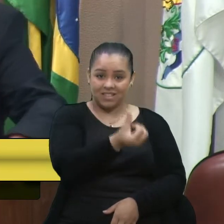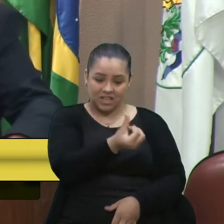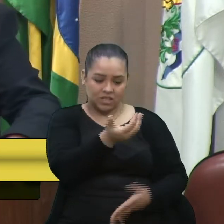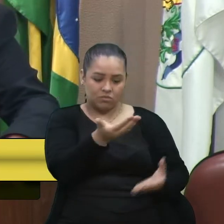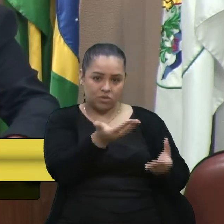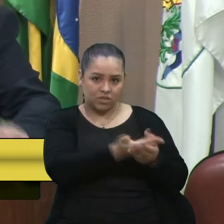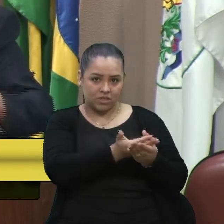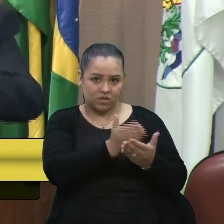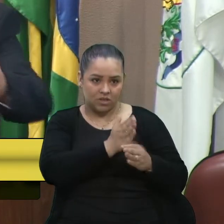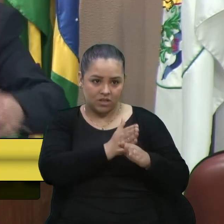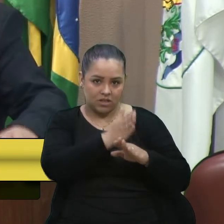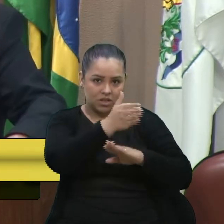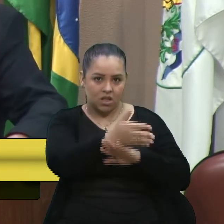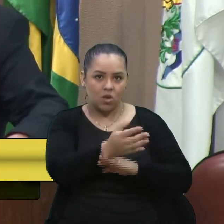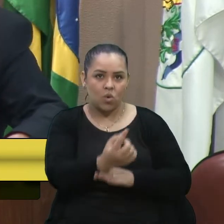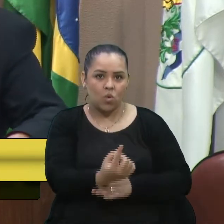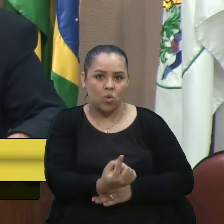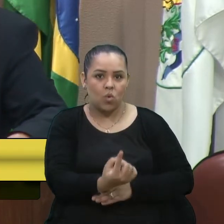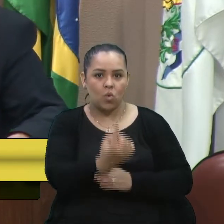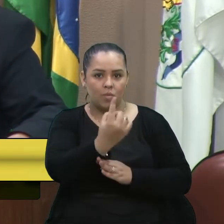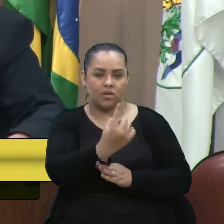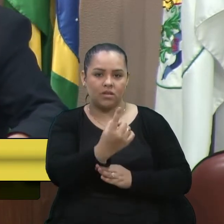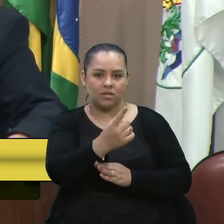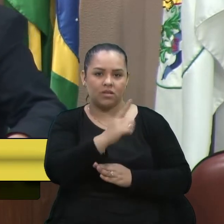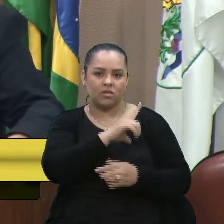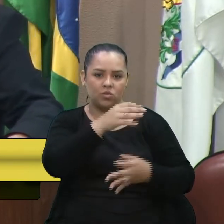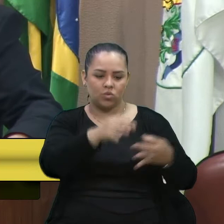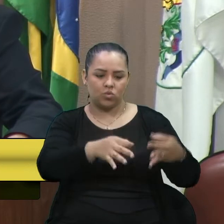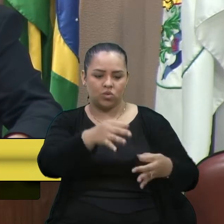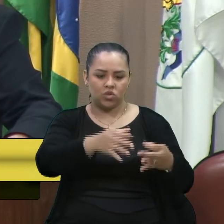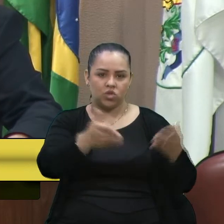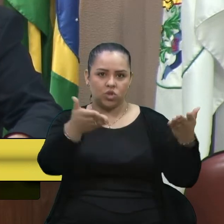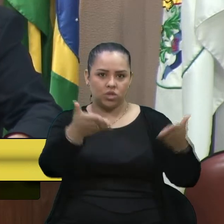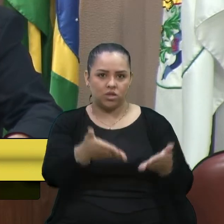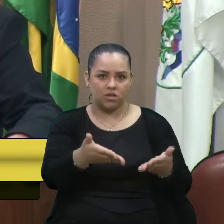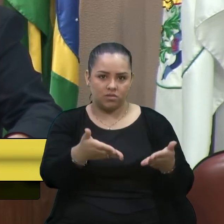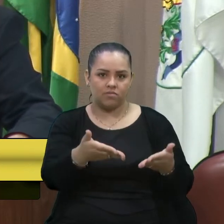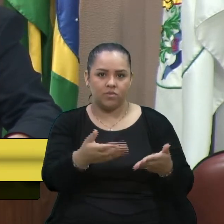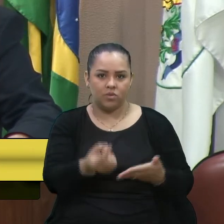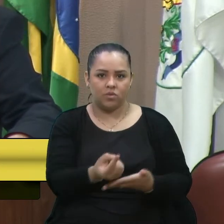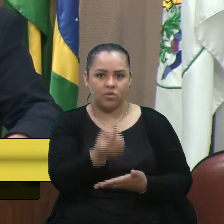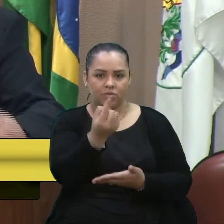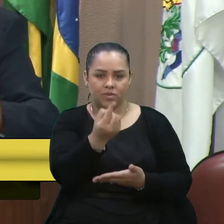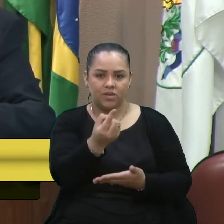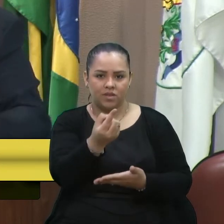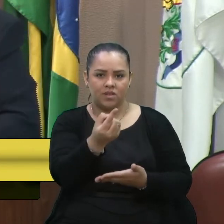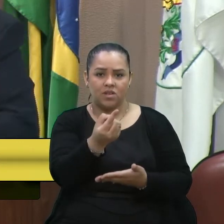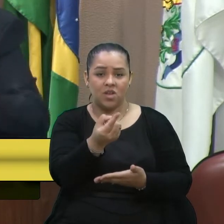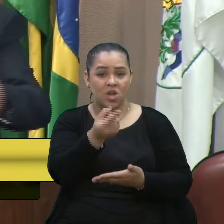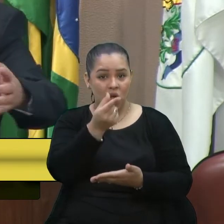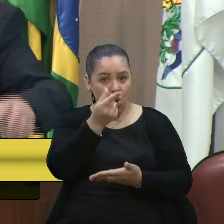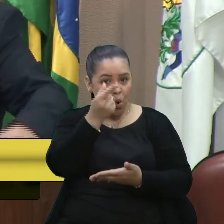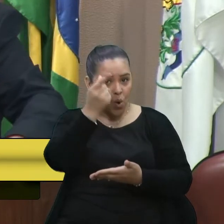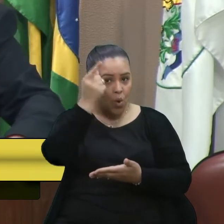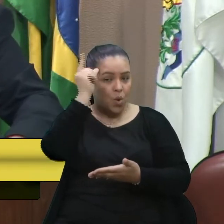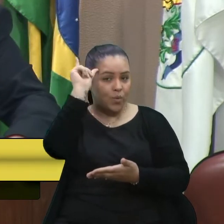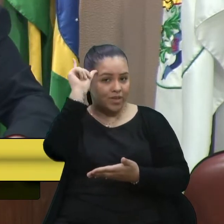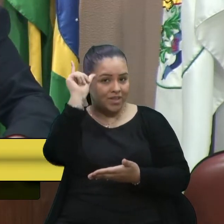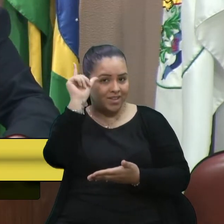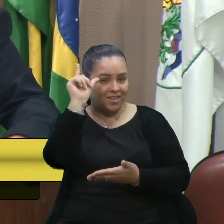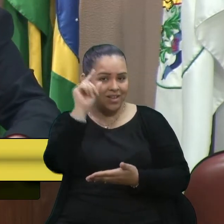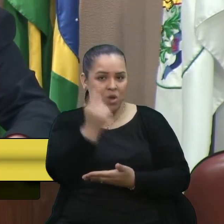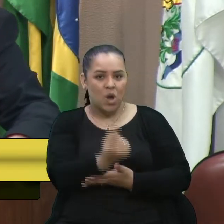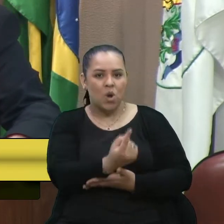entrado, né? Uma estava sob júdice, bem se dizer isso aí, Estava sob júdice. E ontem, essa foi